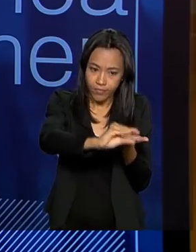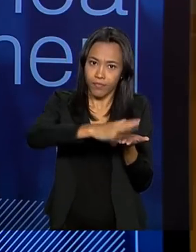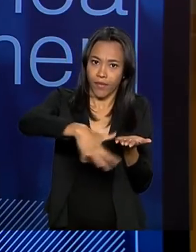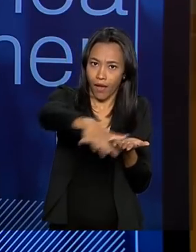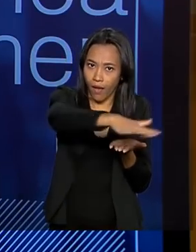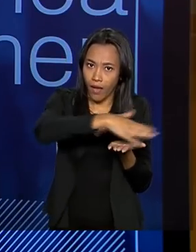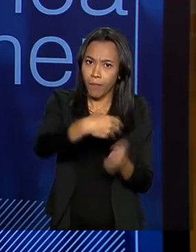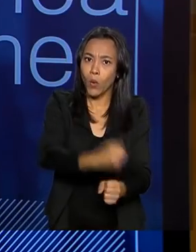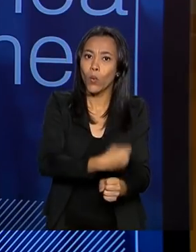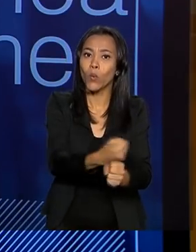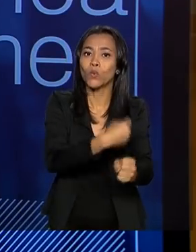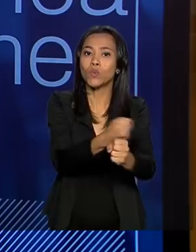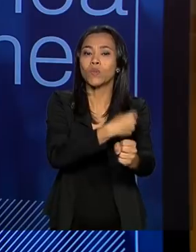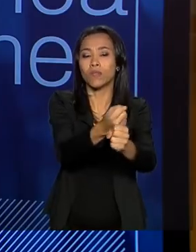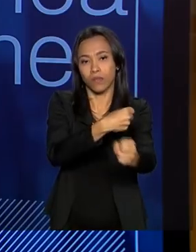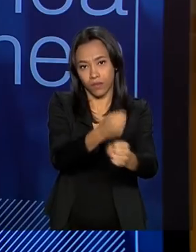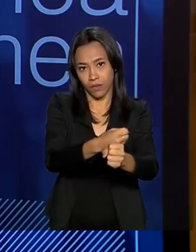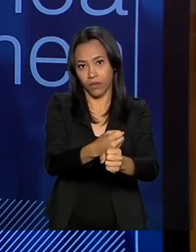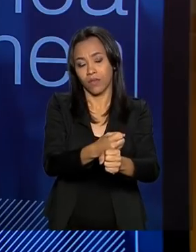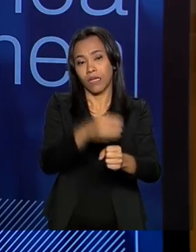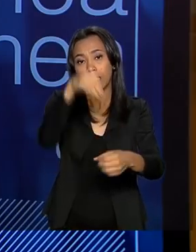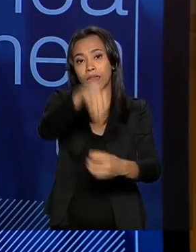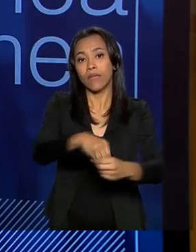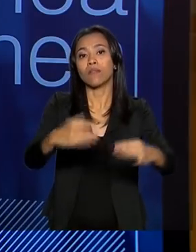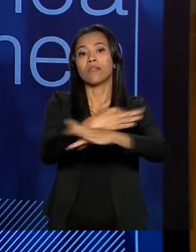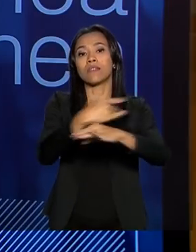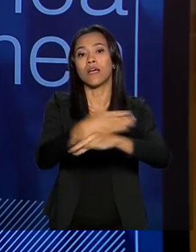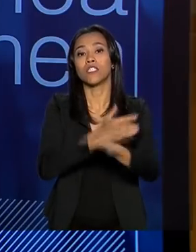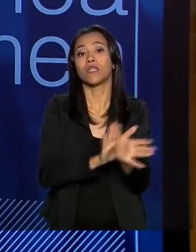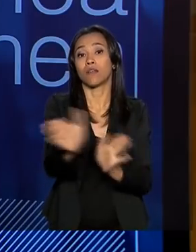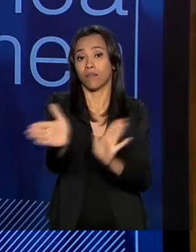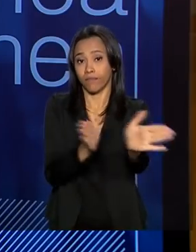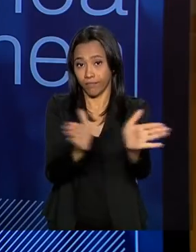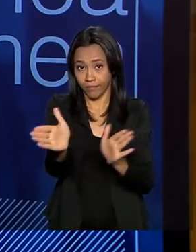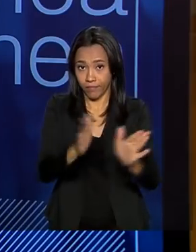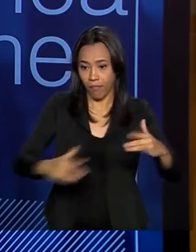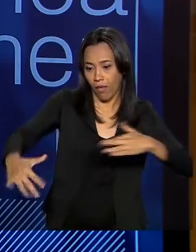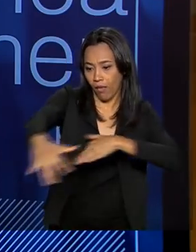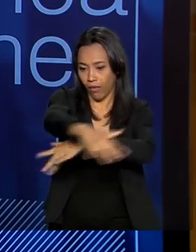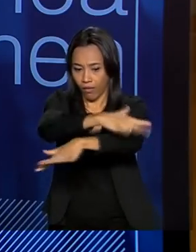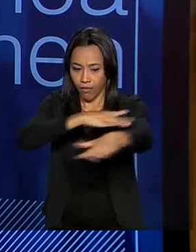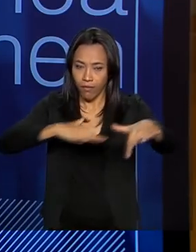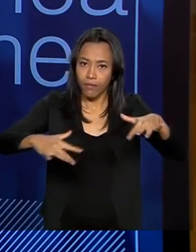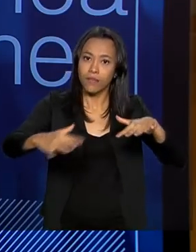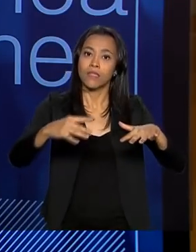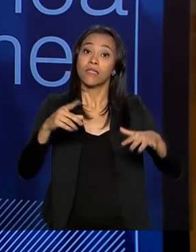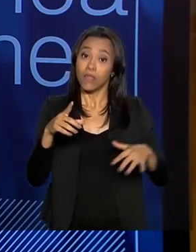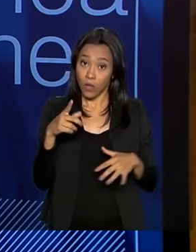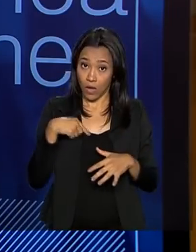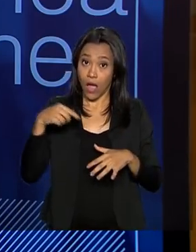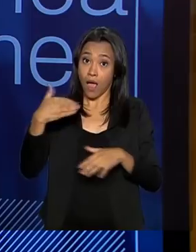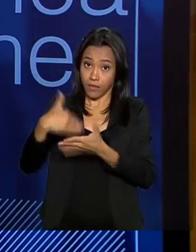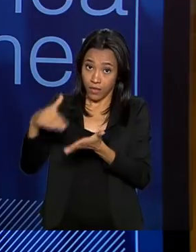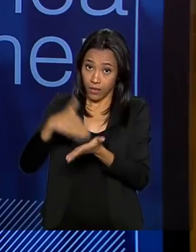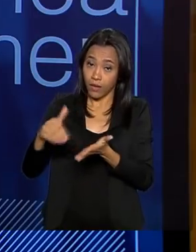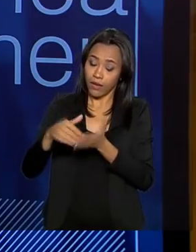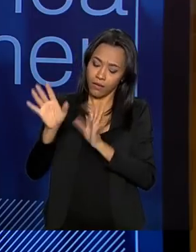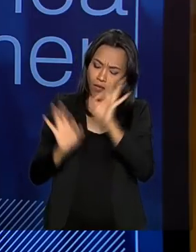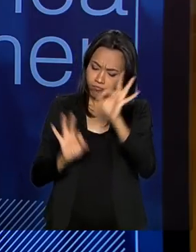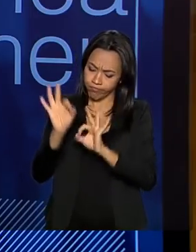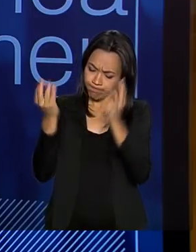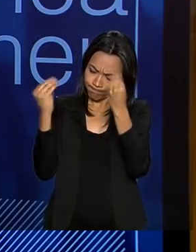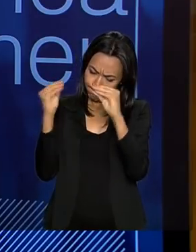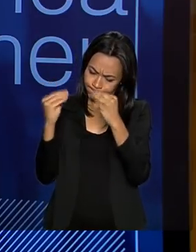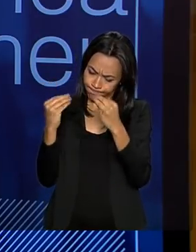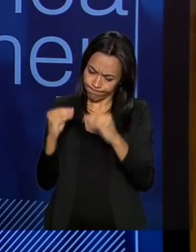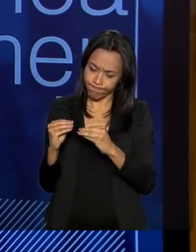para execução de obras de mobilidade. A Secretaria está trabalhando no Plano Nacional de Mobilidade com o intuito de